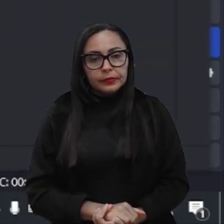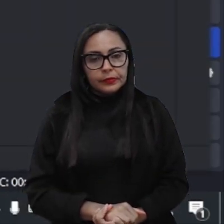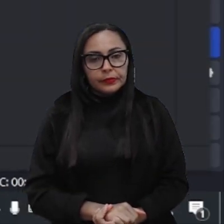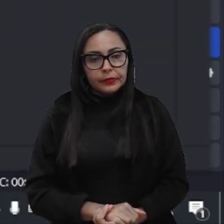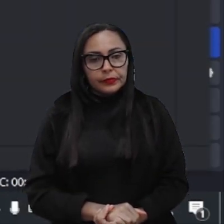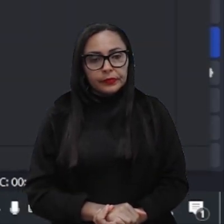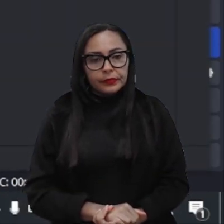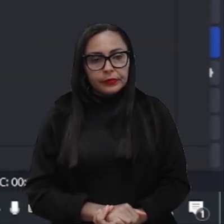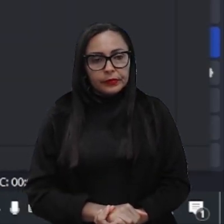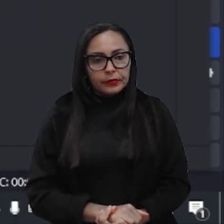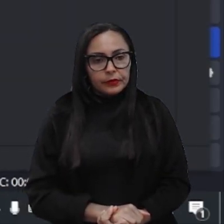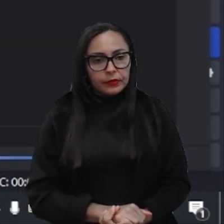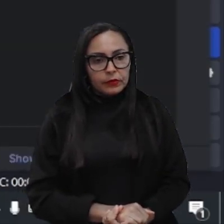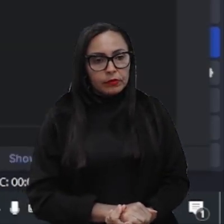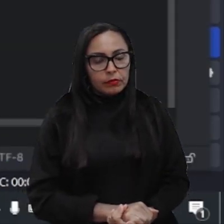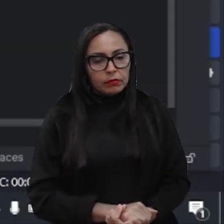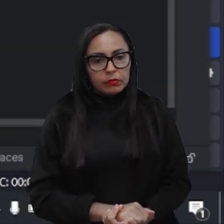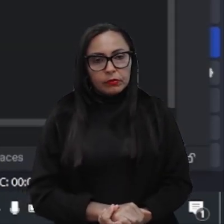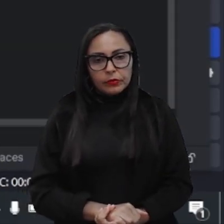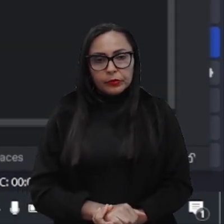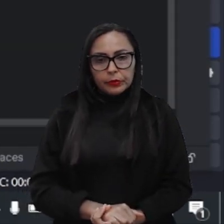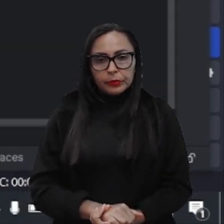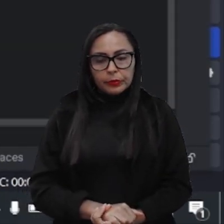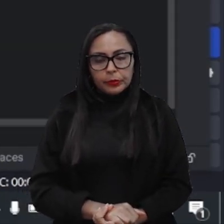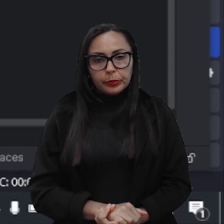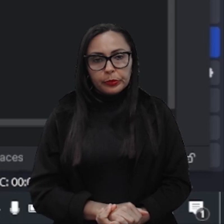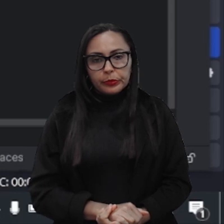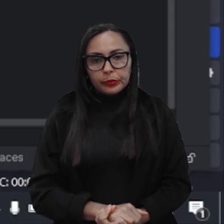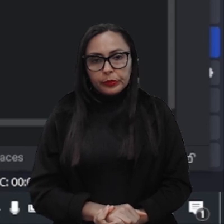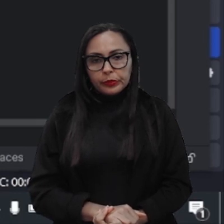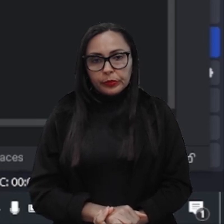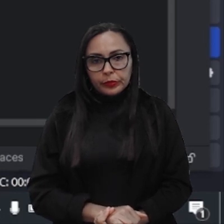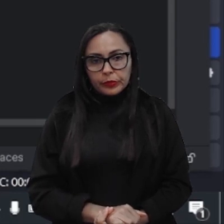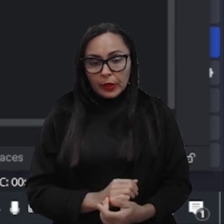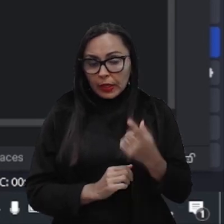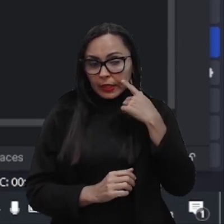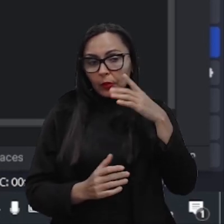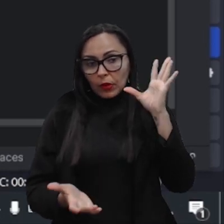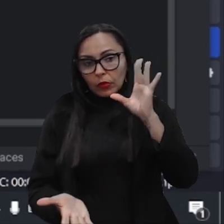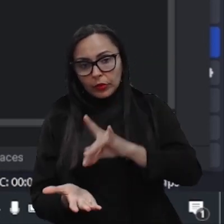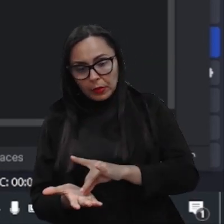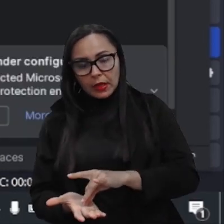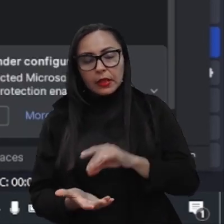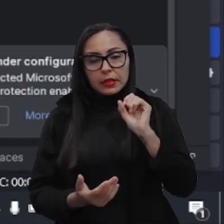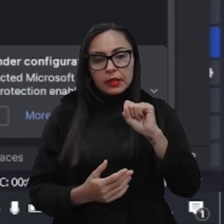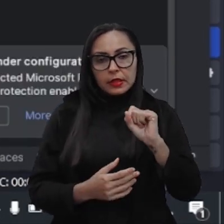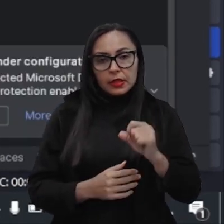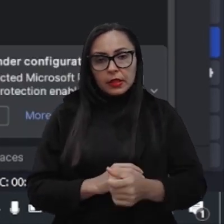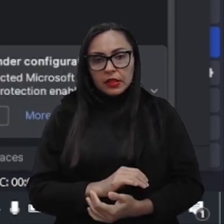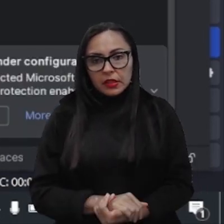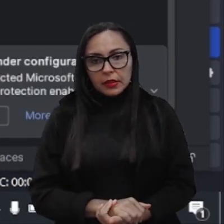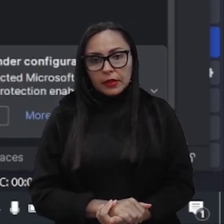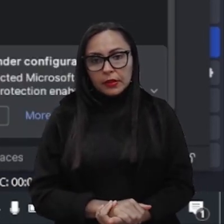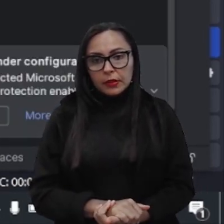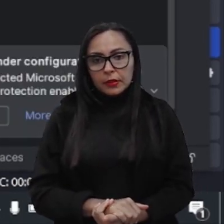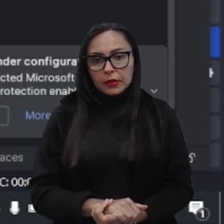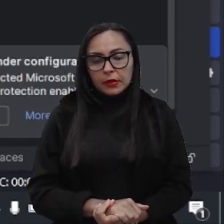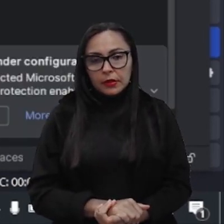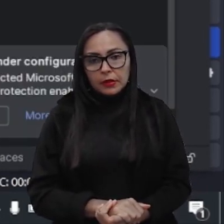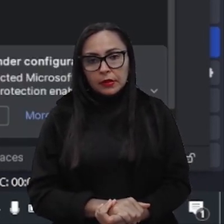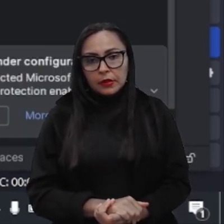Ele já automaticamente já está tudo configuradozinho, já cria um ambiente virtual, né Se tiver, é a